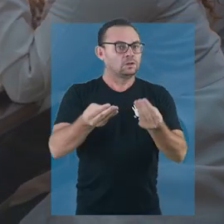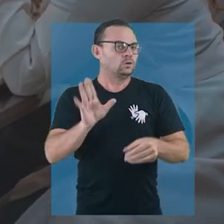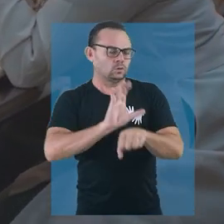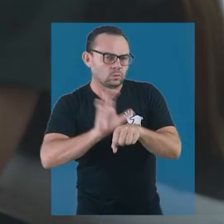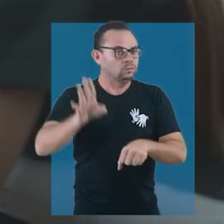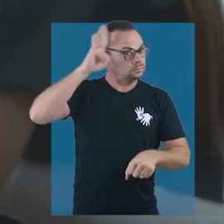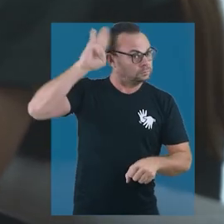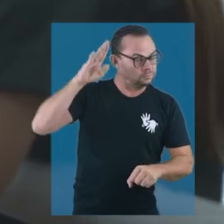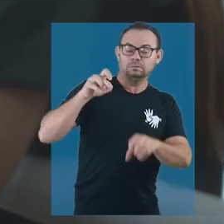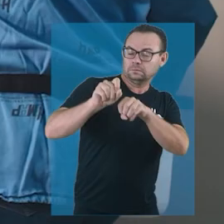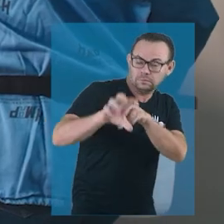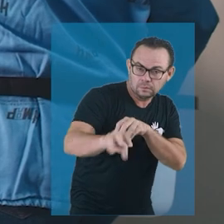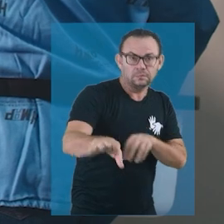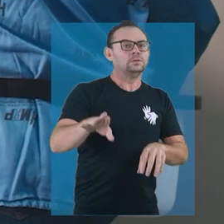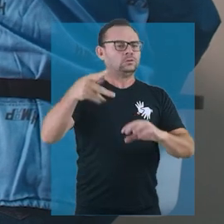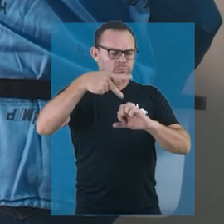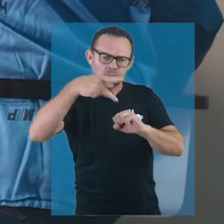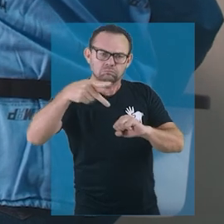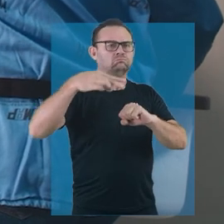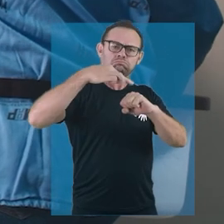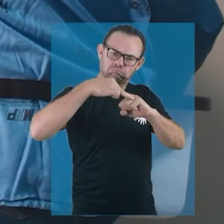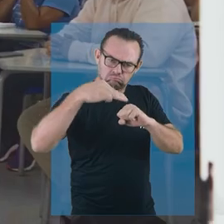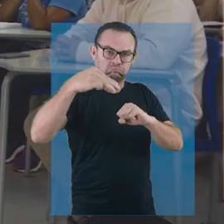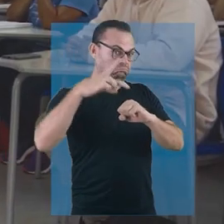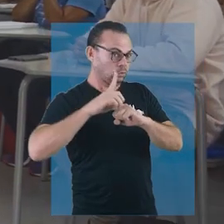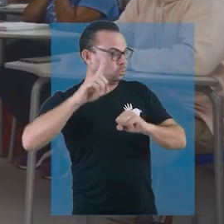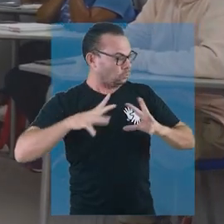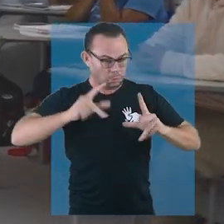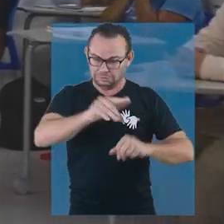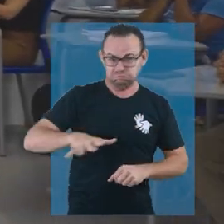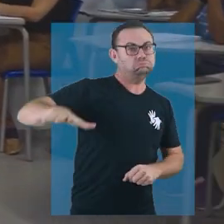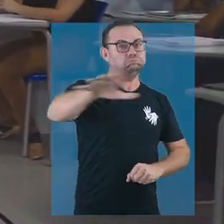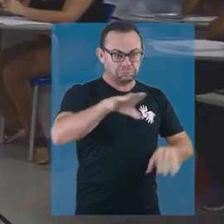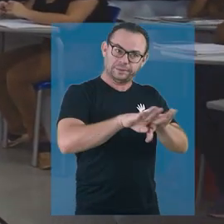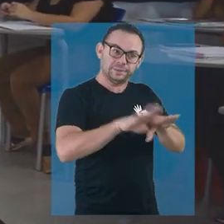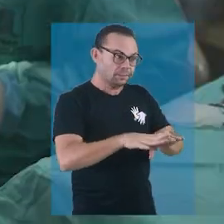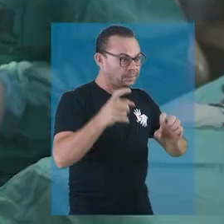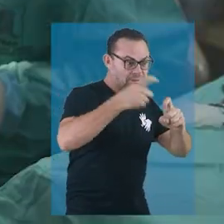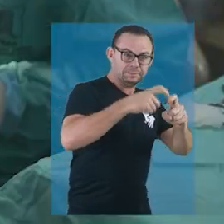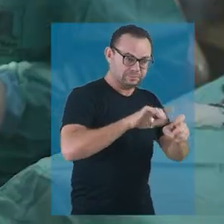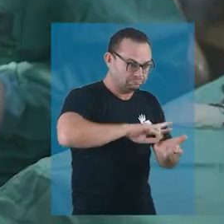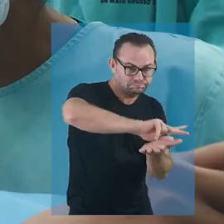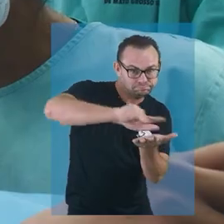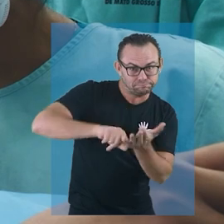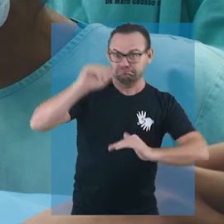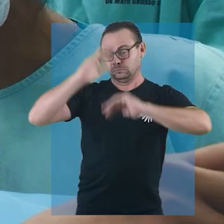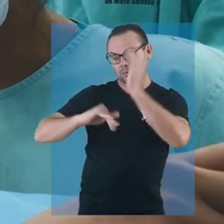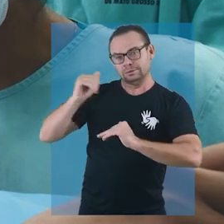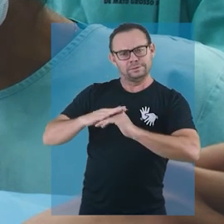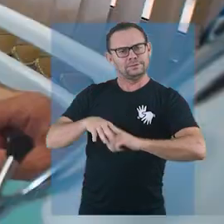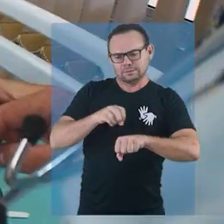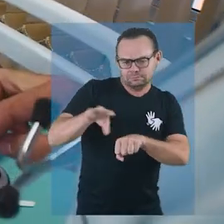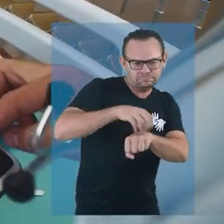cursos de graduação, de especialização e de mestrado e doutorado em todas as áreas, além das residências médica